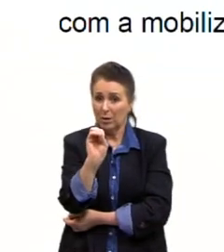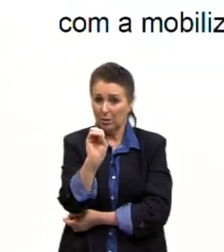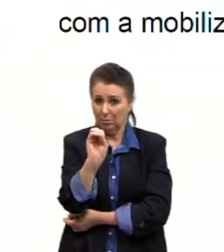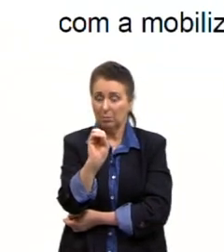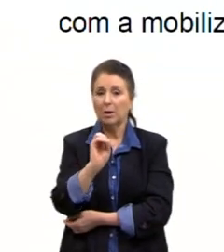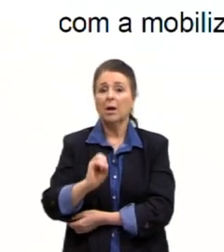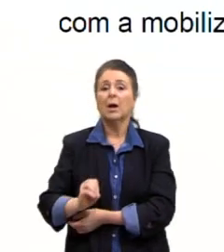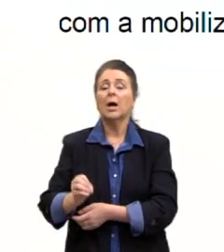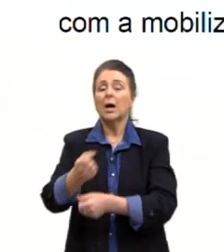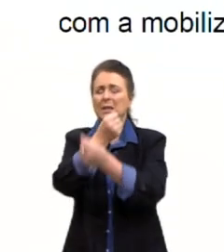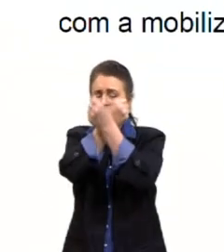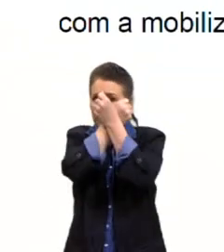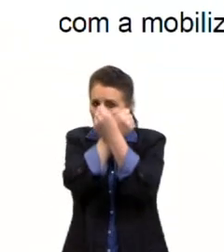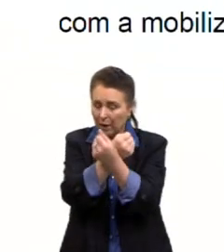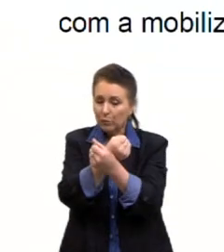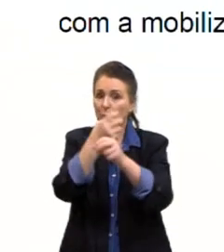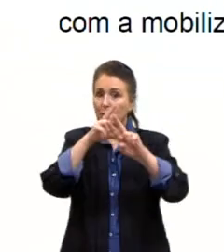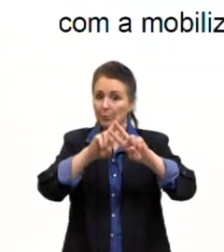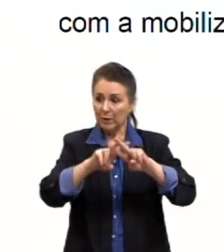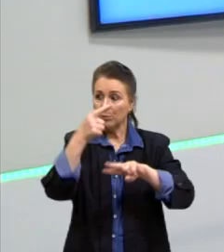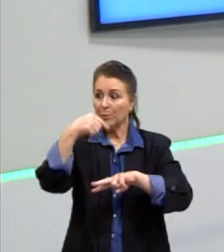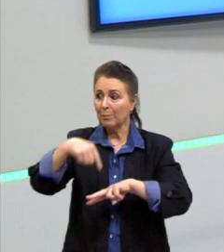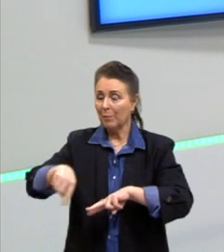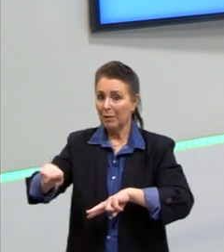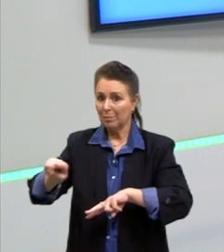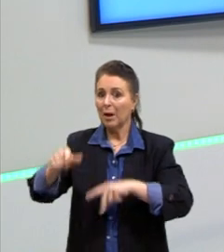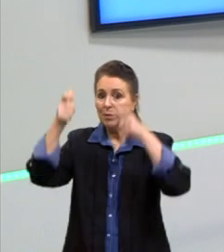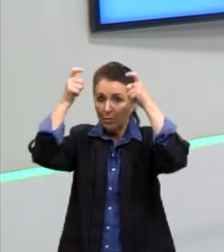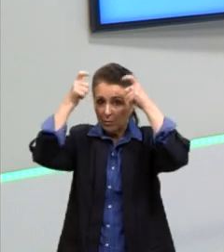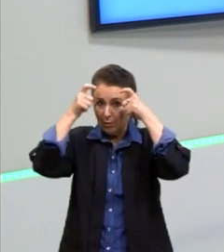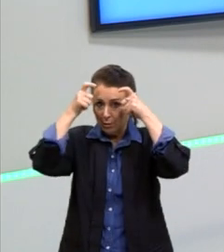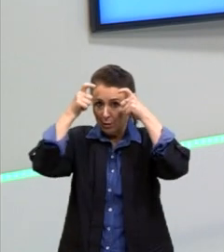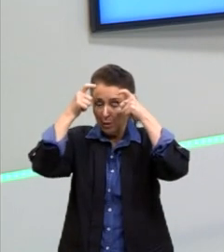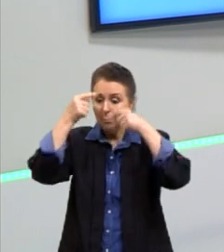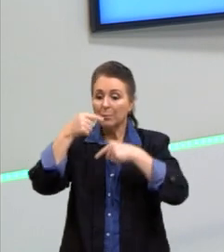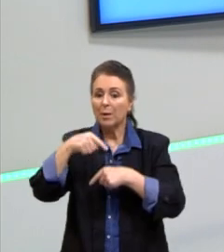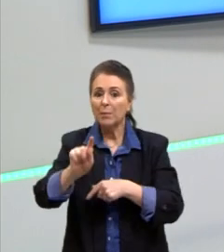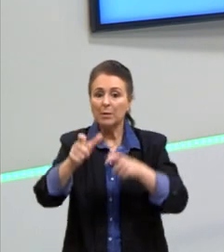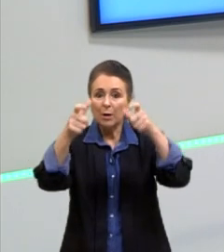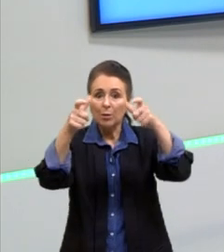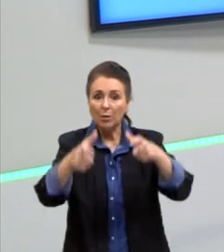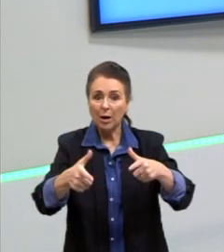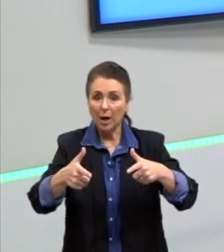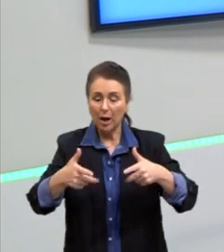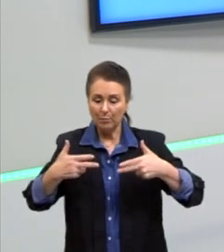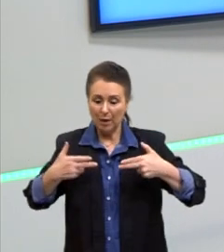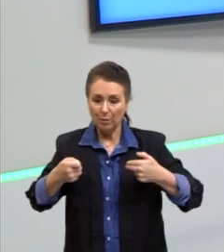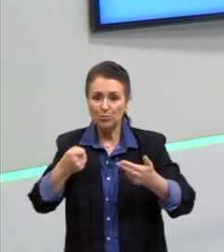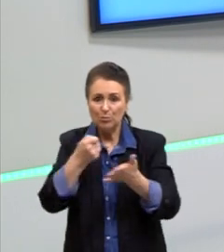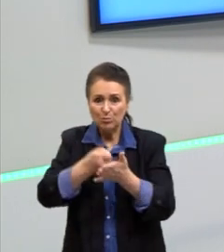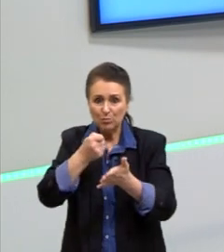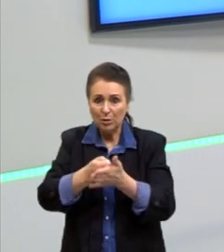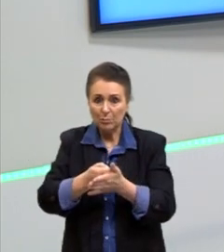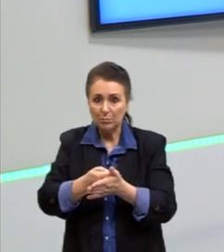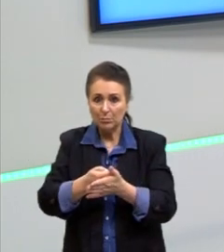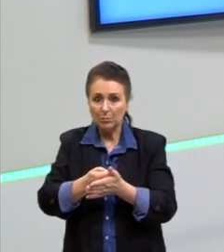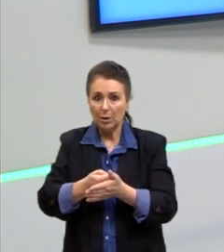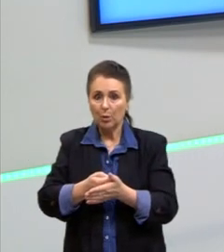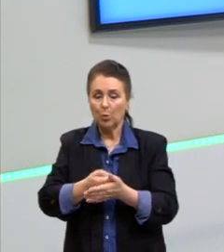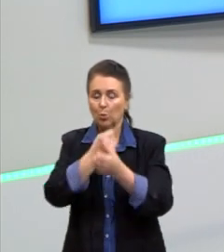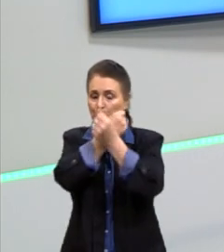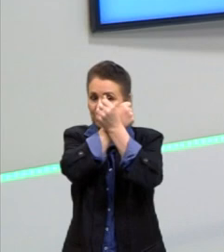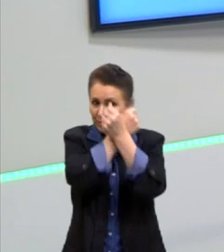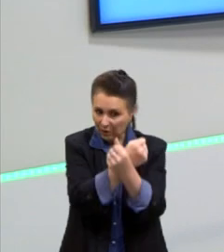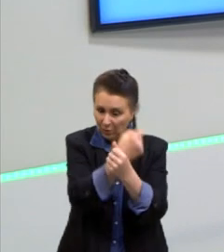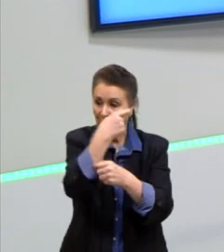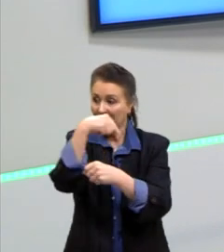aprisionados e remetidos à corte para serem enviados aos campos de batalha. Então, os escravizados eram enviados para a Guerra do Paraguai.